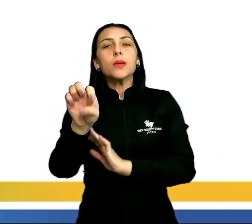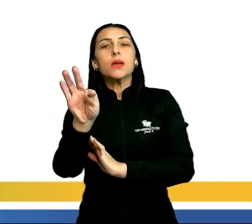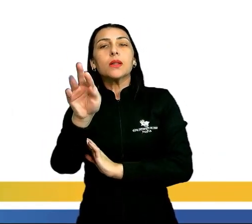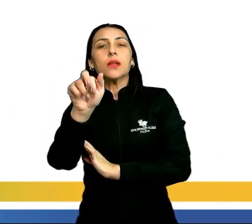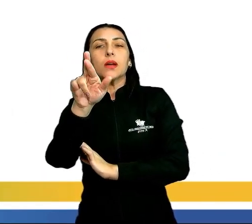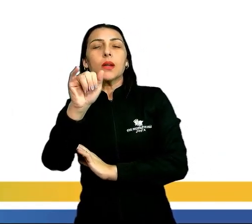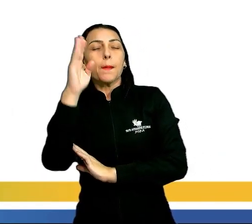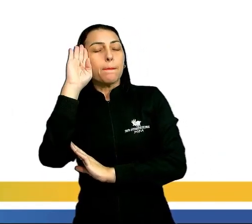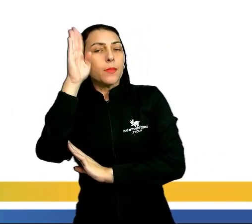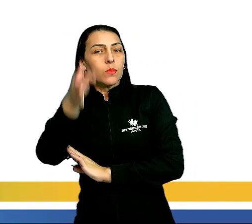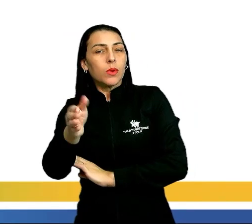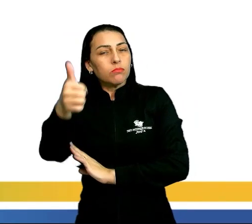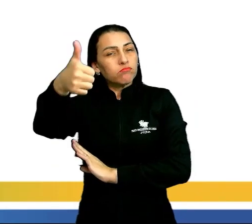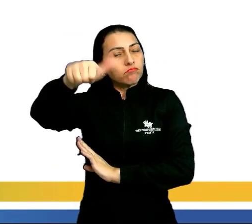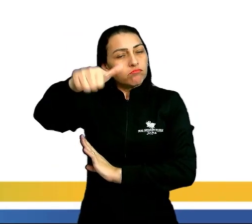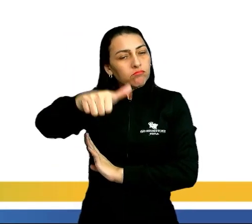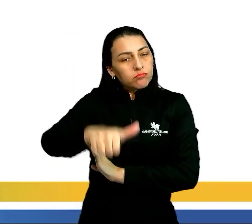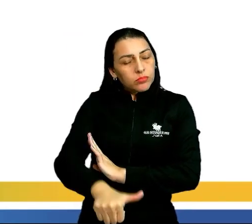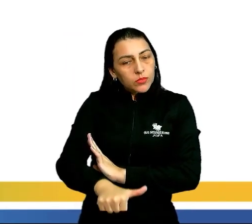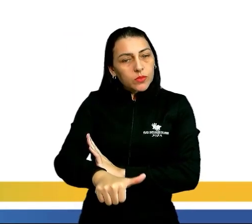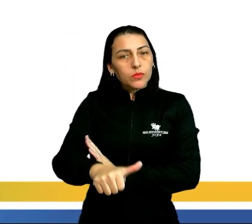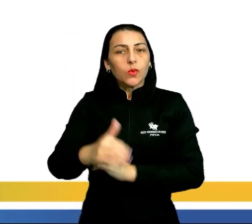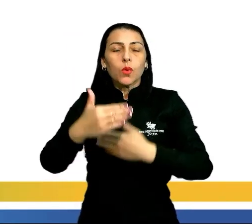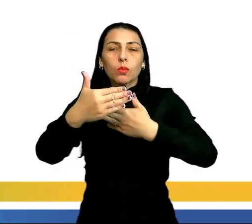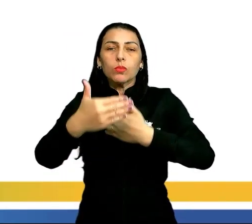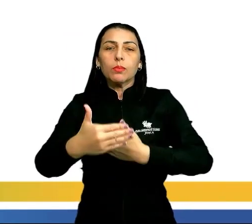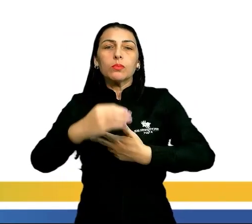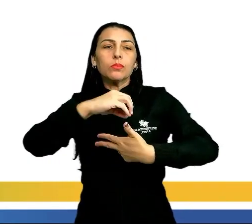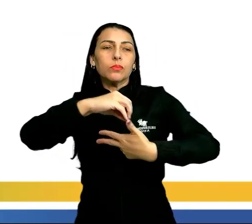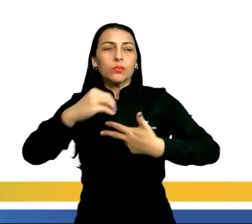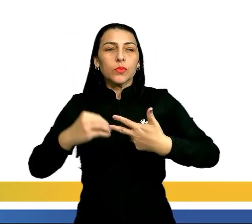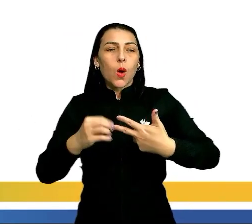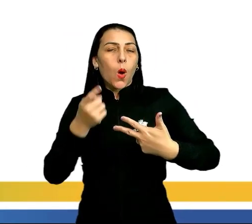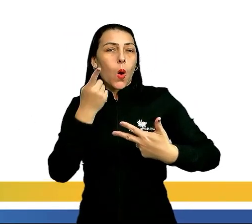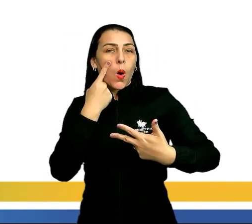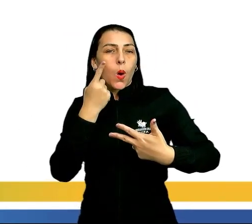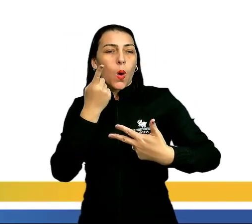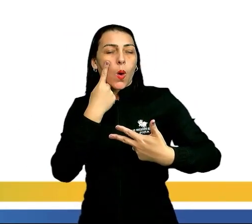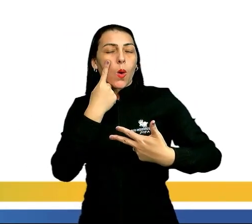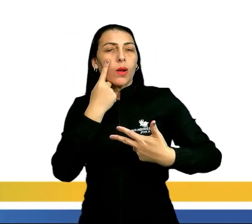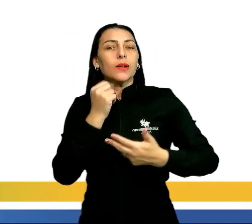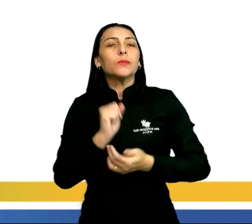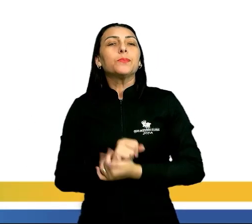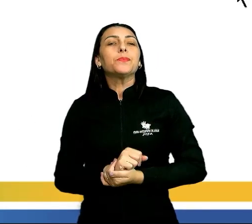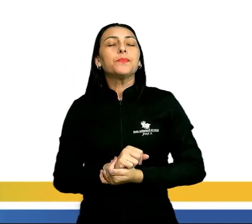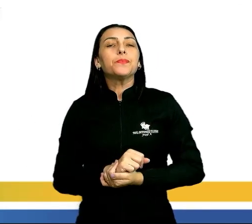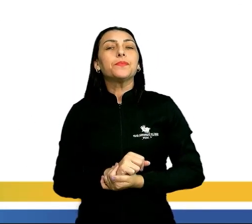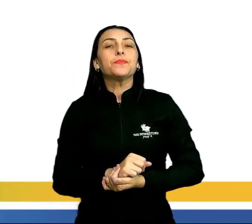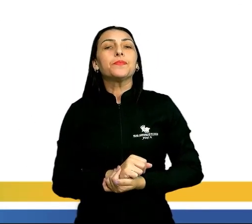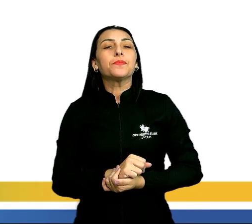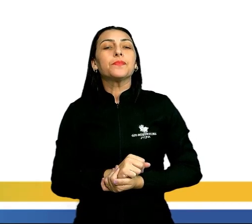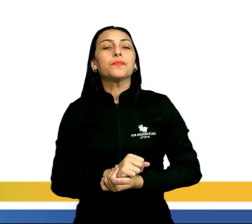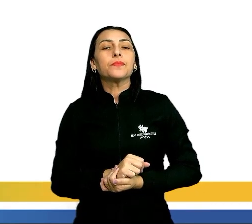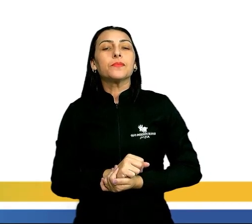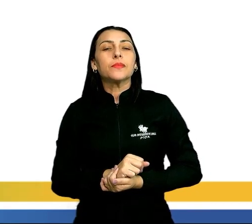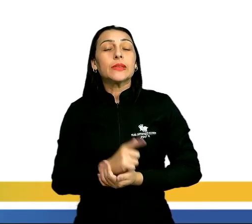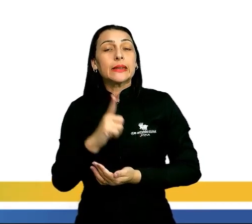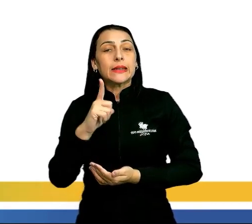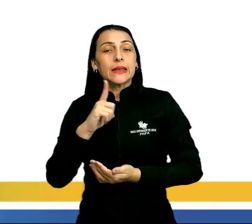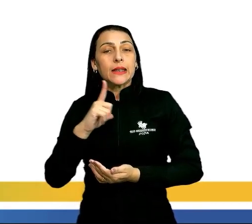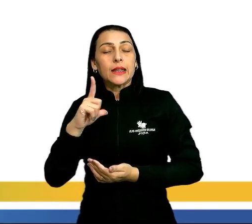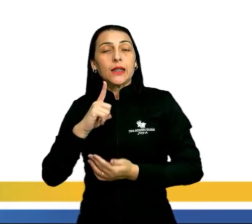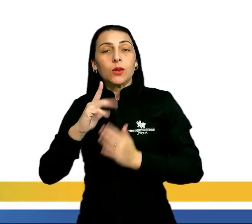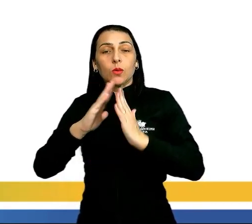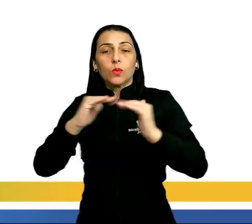principalmente para as avaliações aí como o Enem. Olha que interessante nessa análise. Aqui no cantinho, a gente